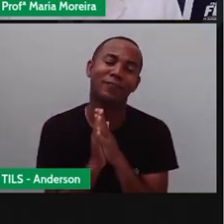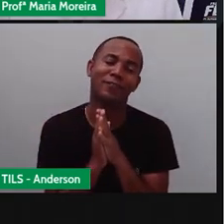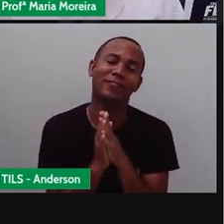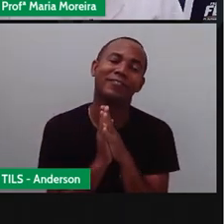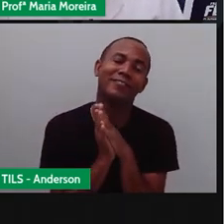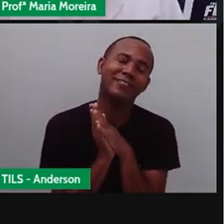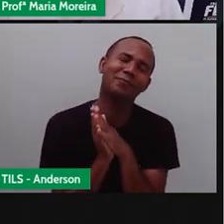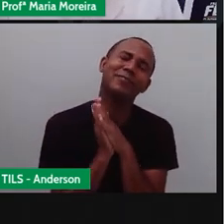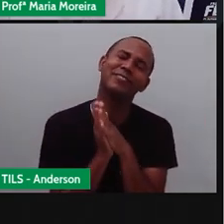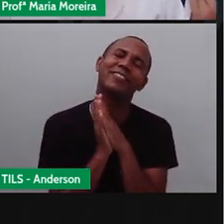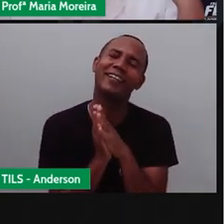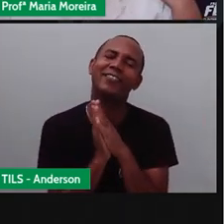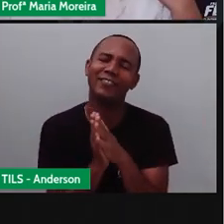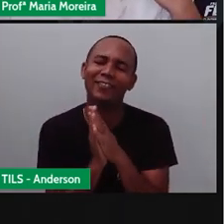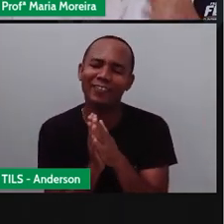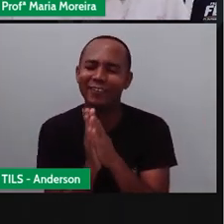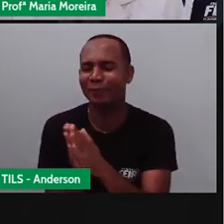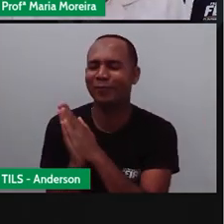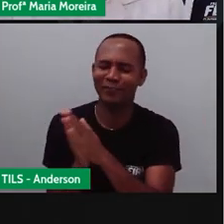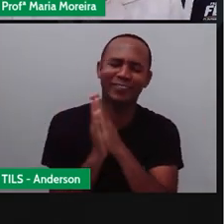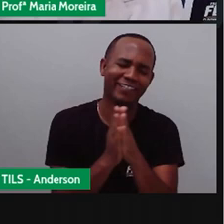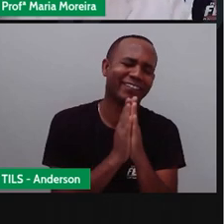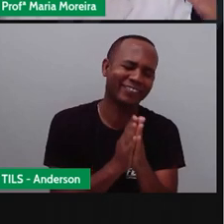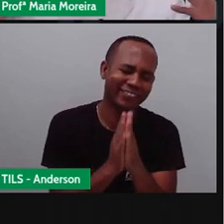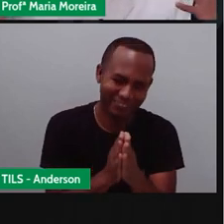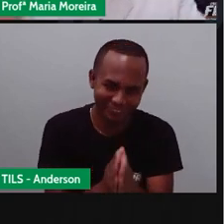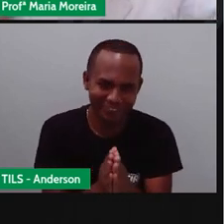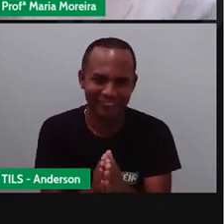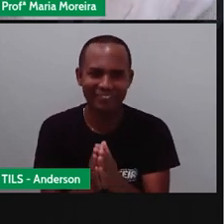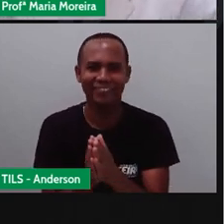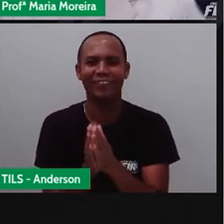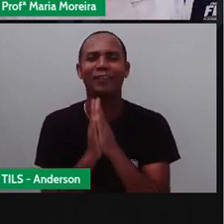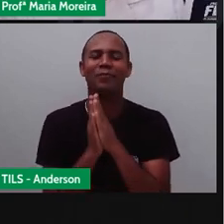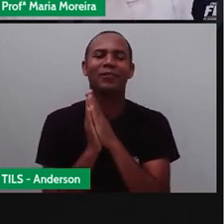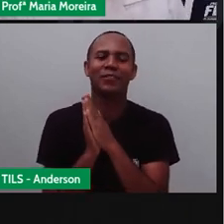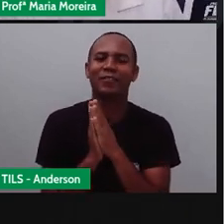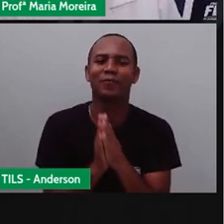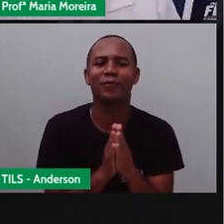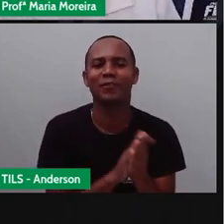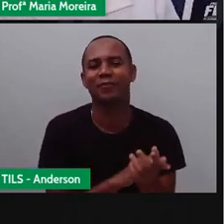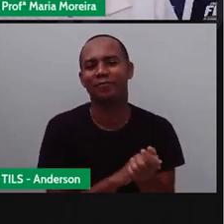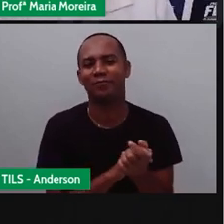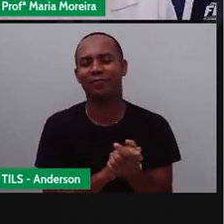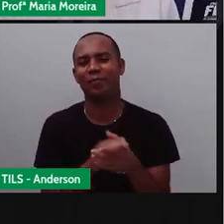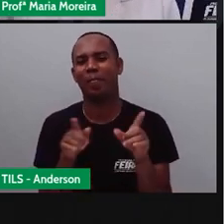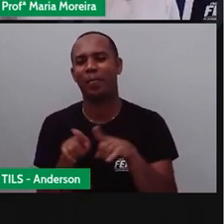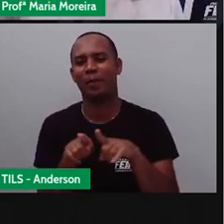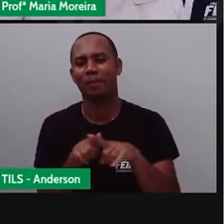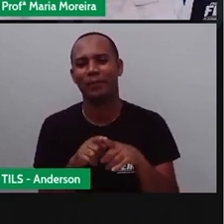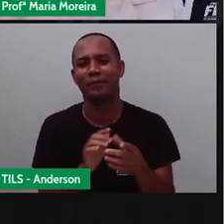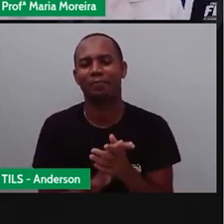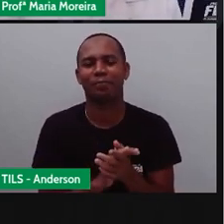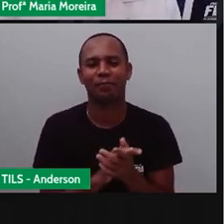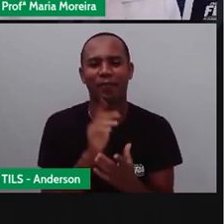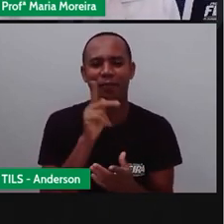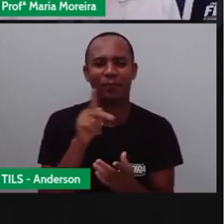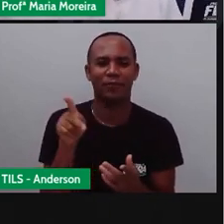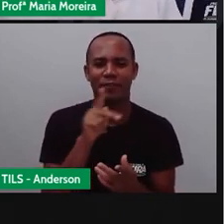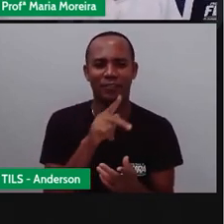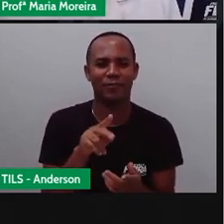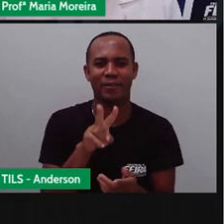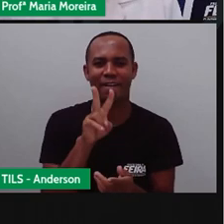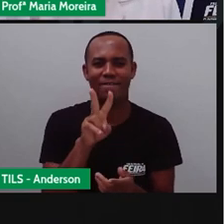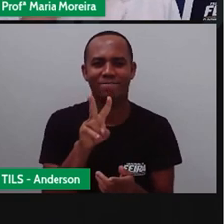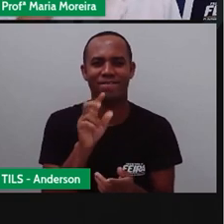como ele fica se derretendo todo, pedindo por favor. Mandem beijo pra mim. Mandem beijo pra pró Vânia também. Pra pró Vânia não ficar com ciúme aqui nos